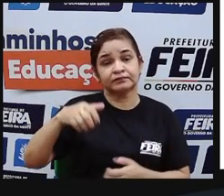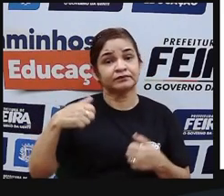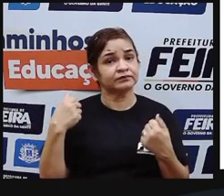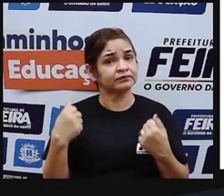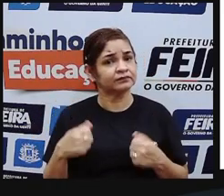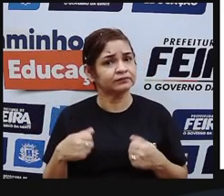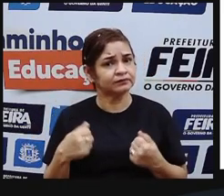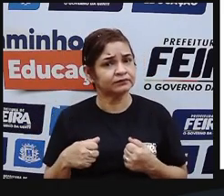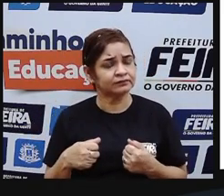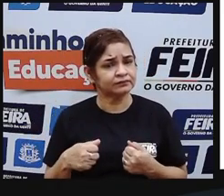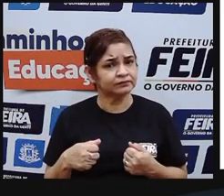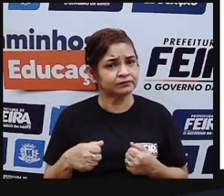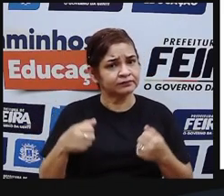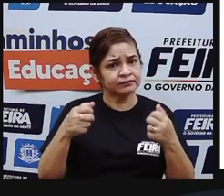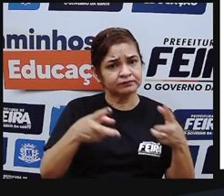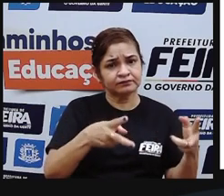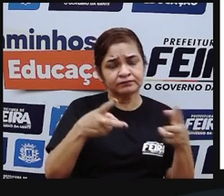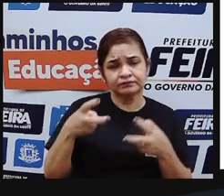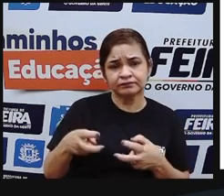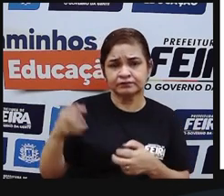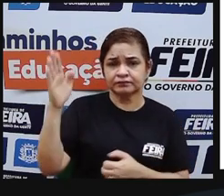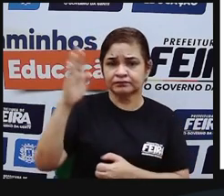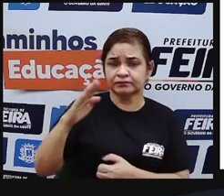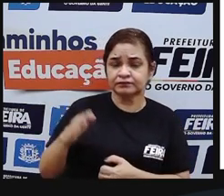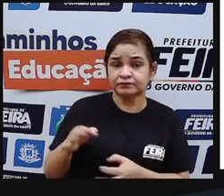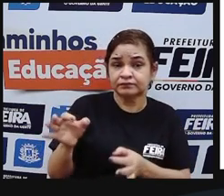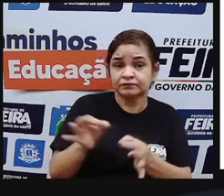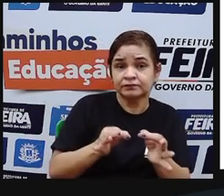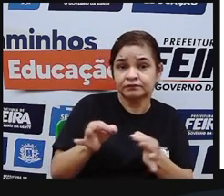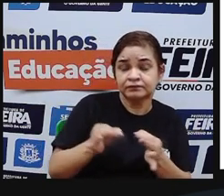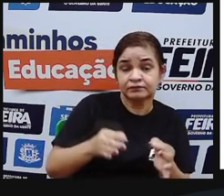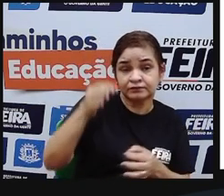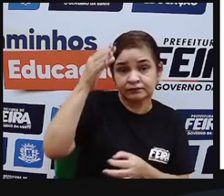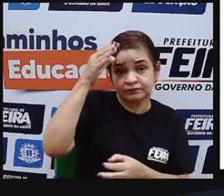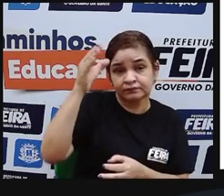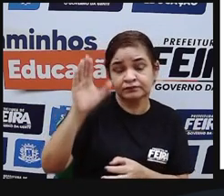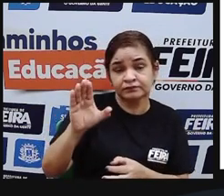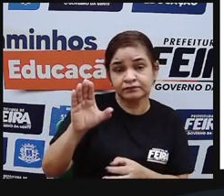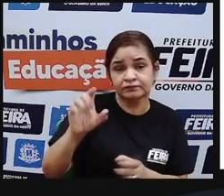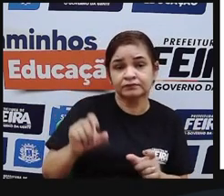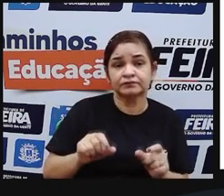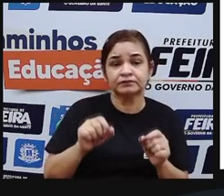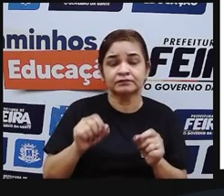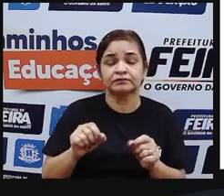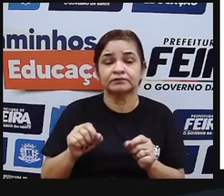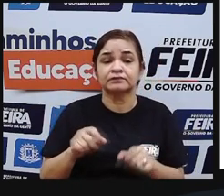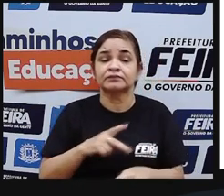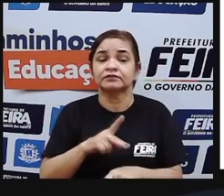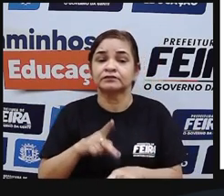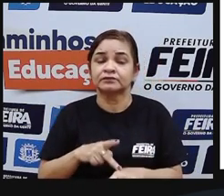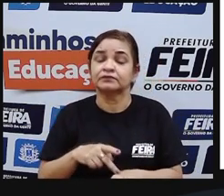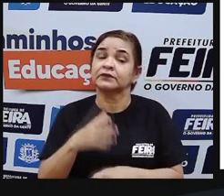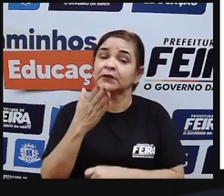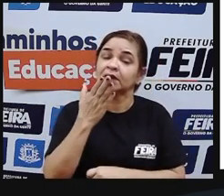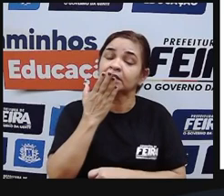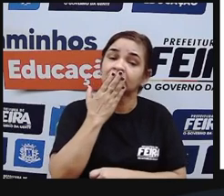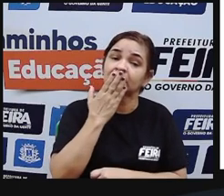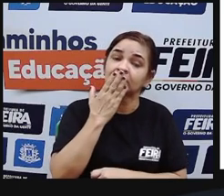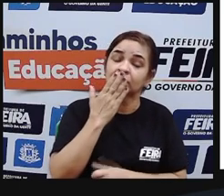claro o Brasil é um país formado culturalmente pelas nações indígenas,